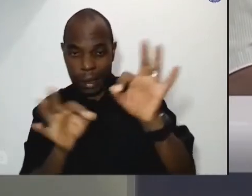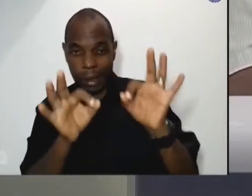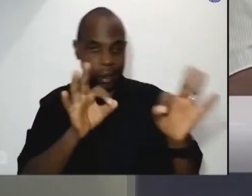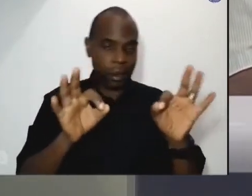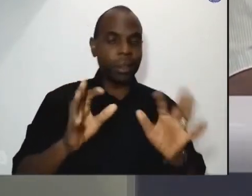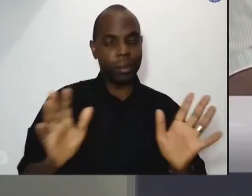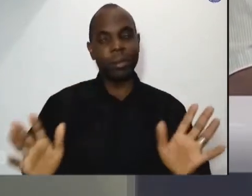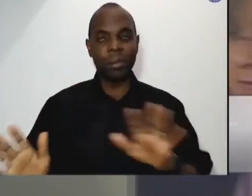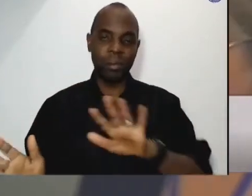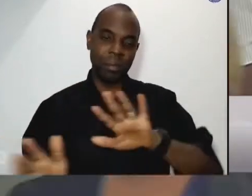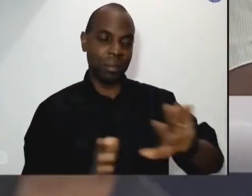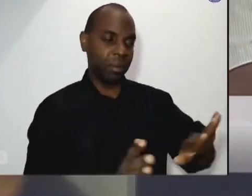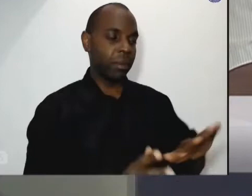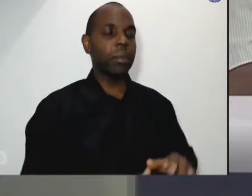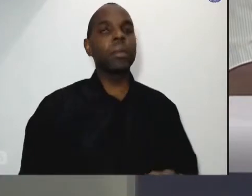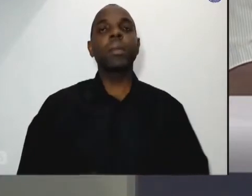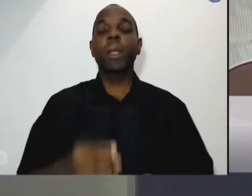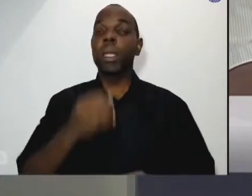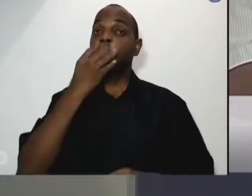todos.